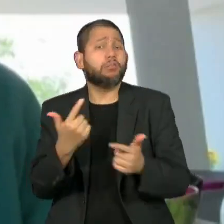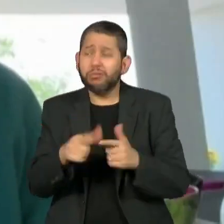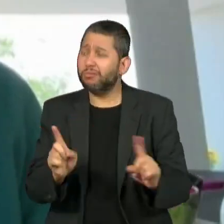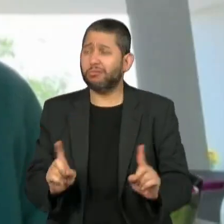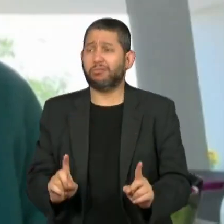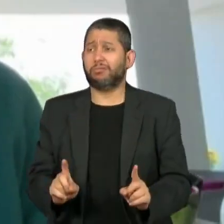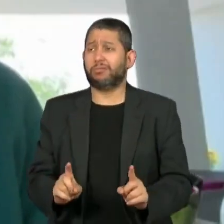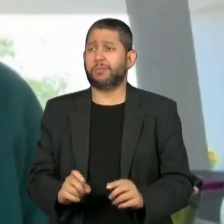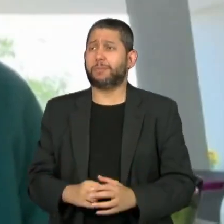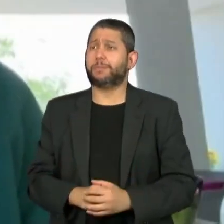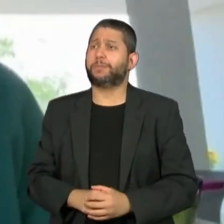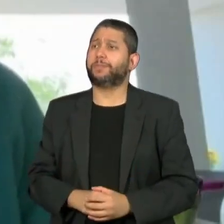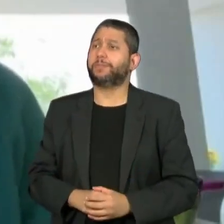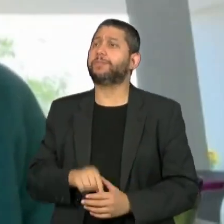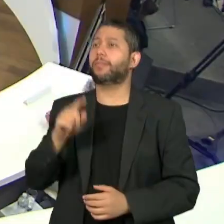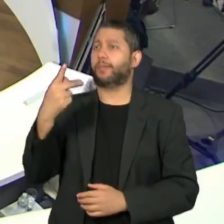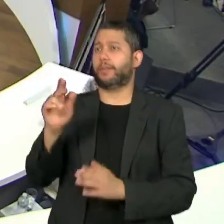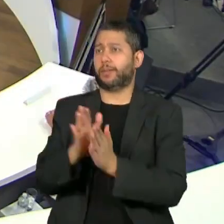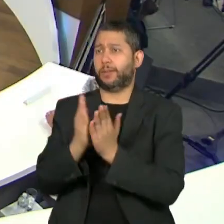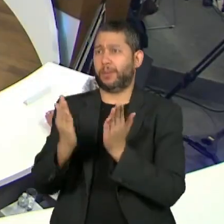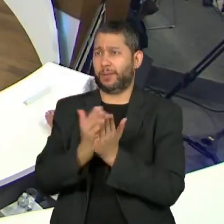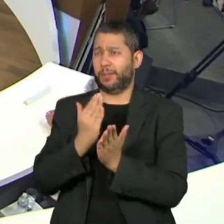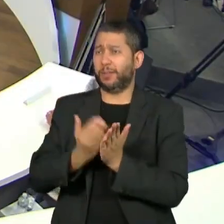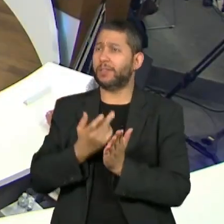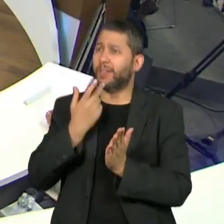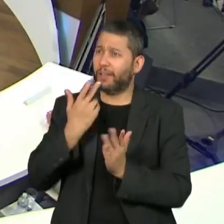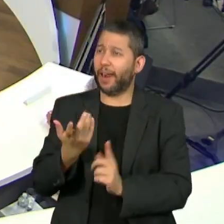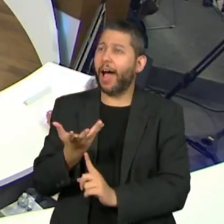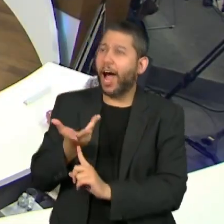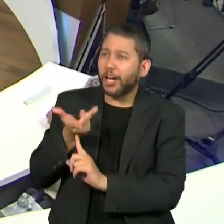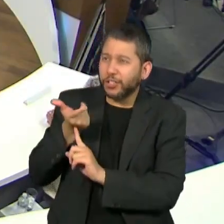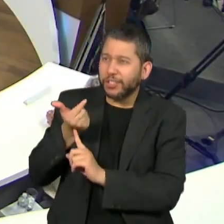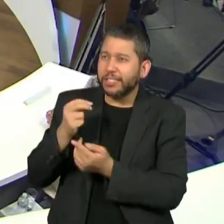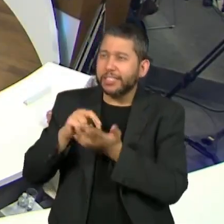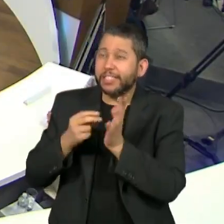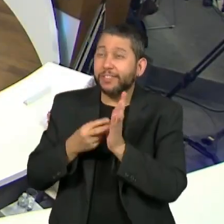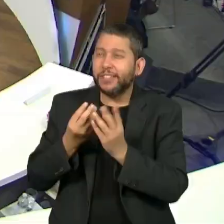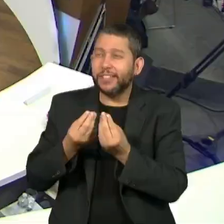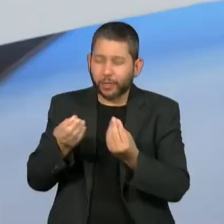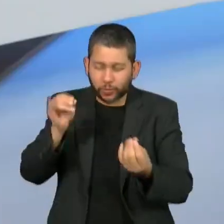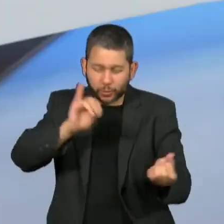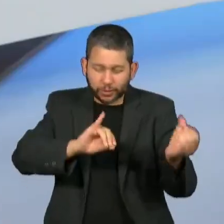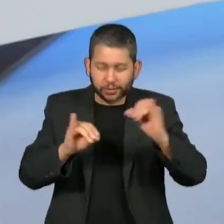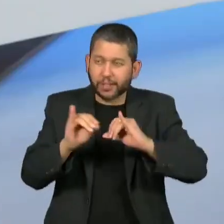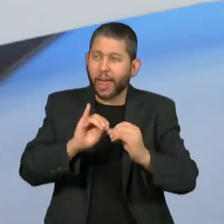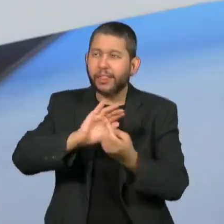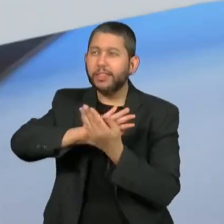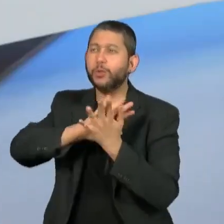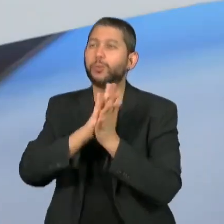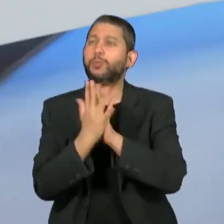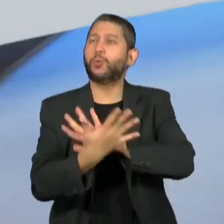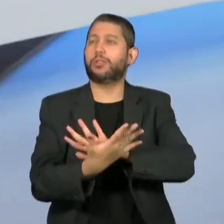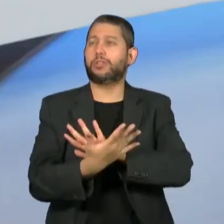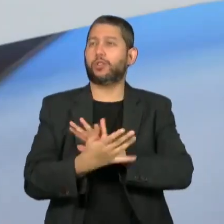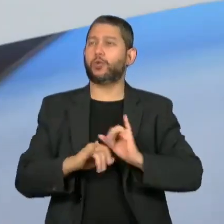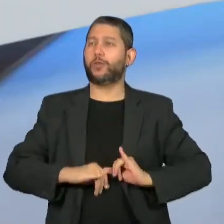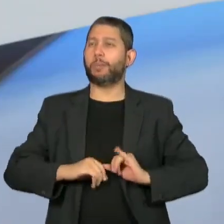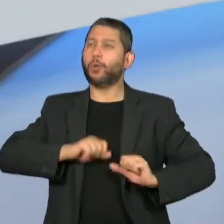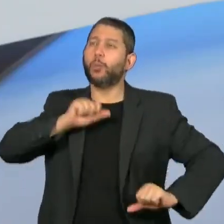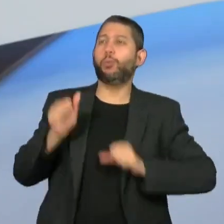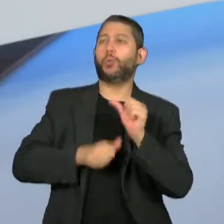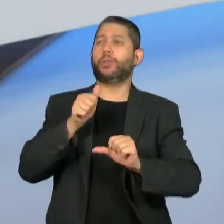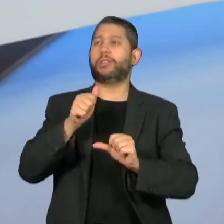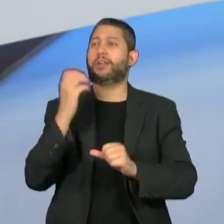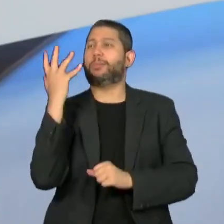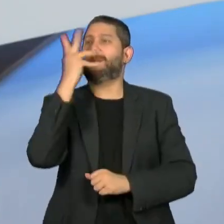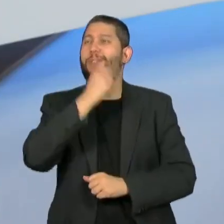Rosa, você, num dos seus livros, você fala que arte é uma tentativa alquímica de transmutar o sofrimento em beleza. E você costuma